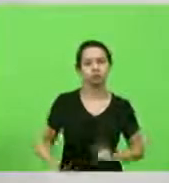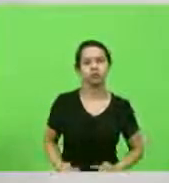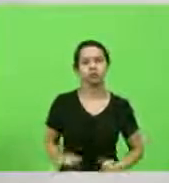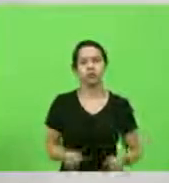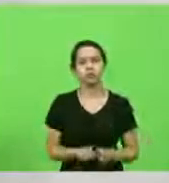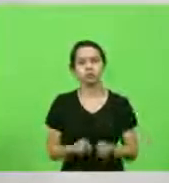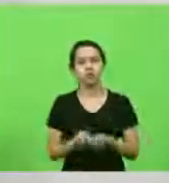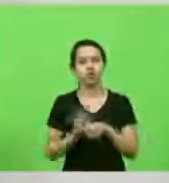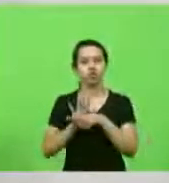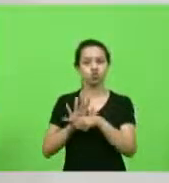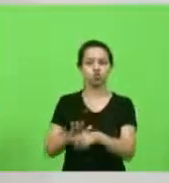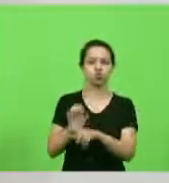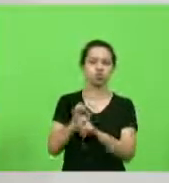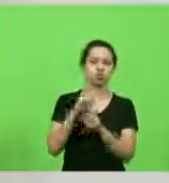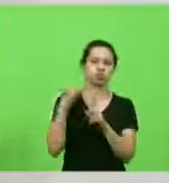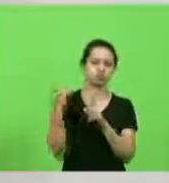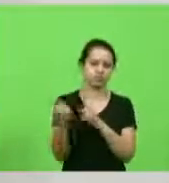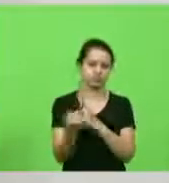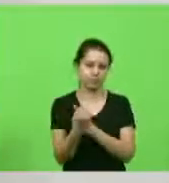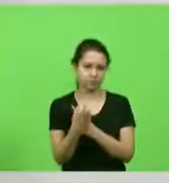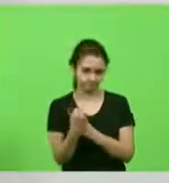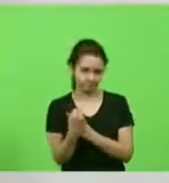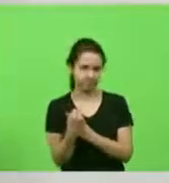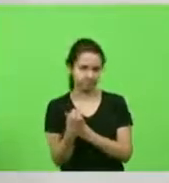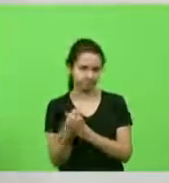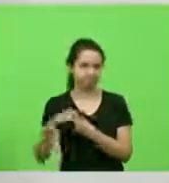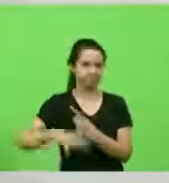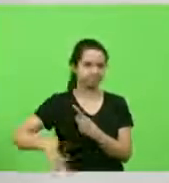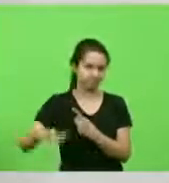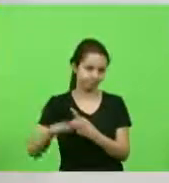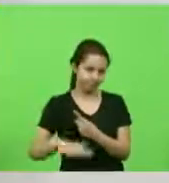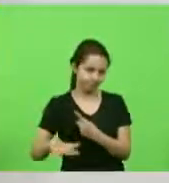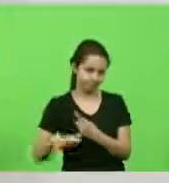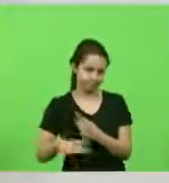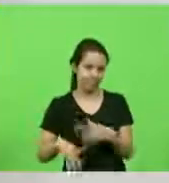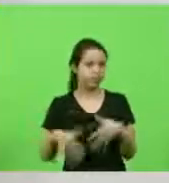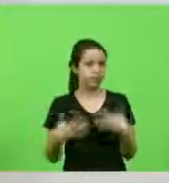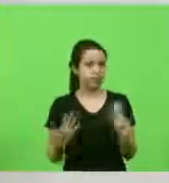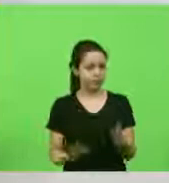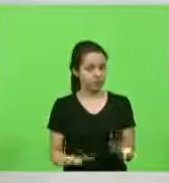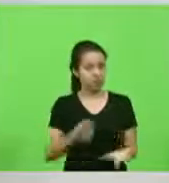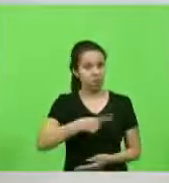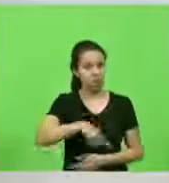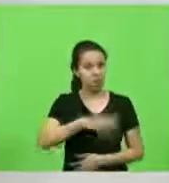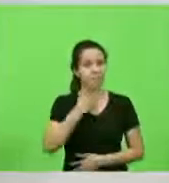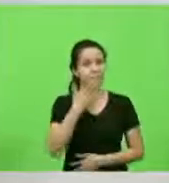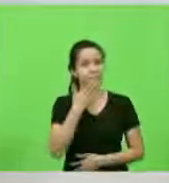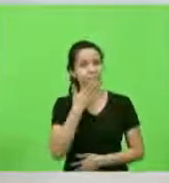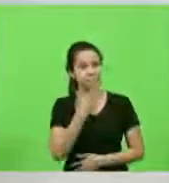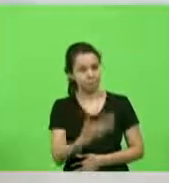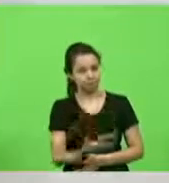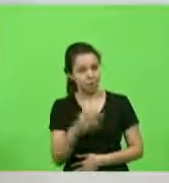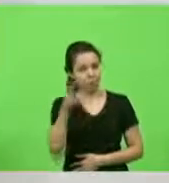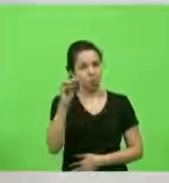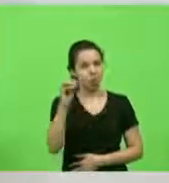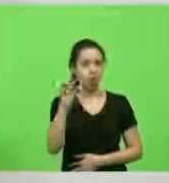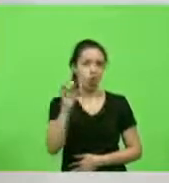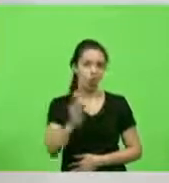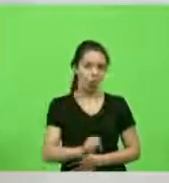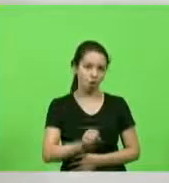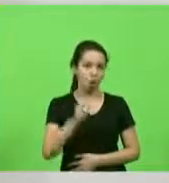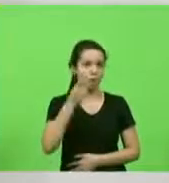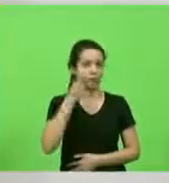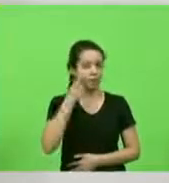não só para o indivíduo mas para a sociedade catarinense então fica o nosso apelo aqui para que o COIS revise